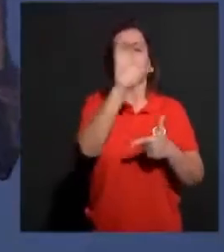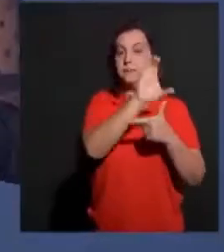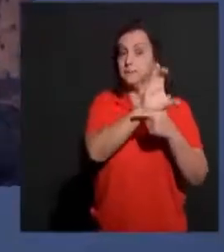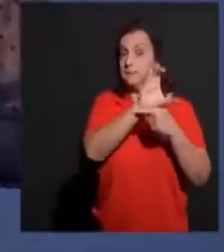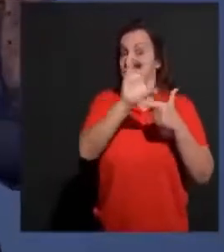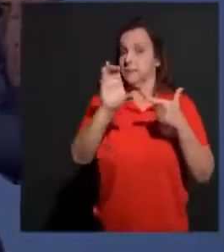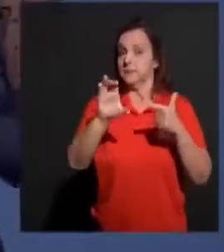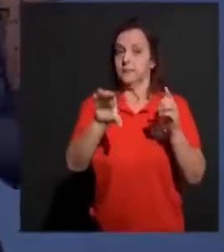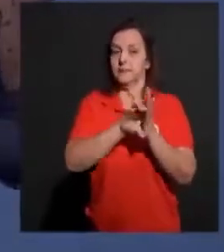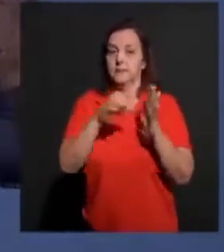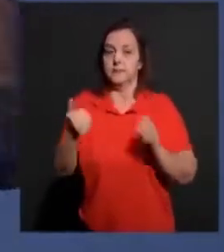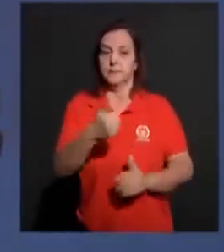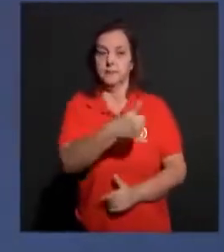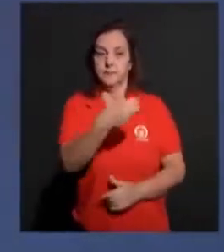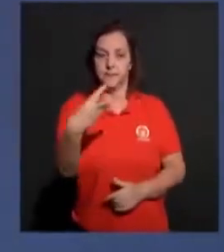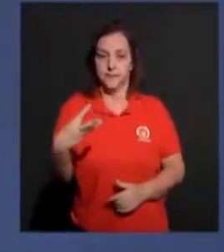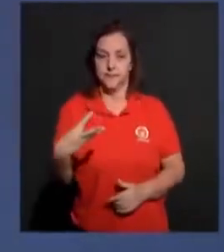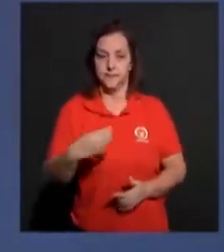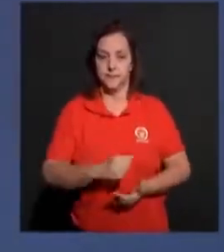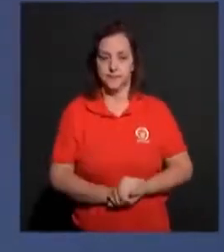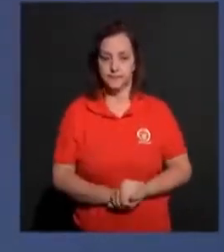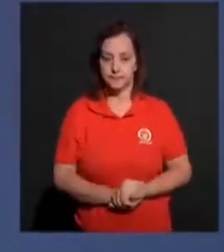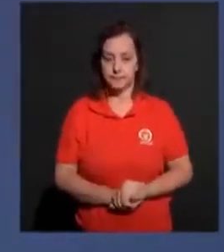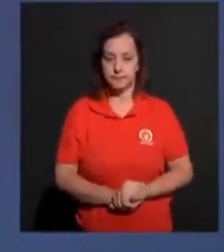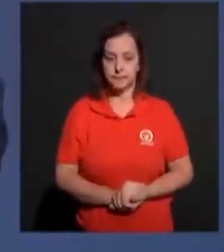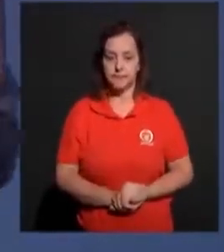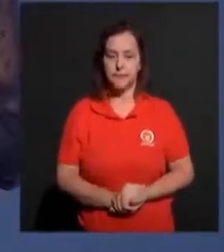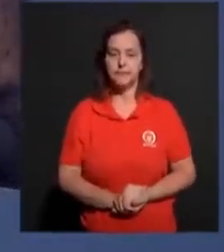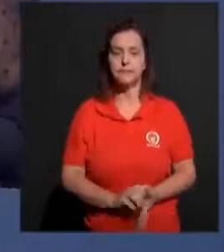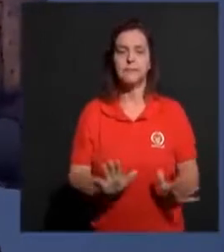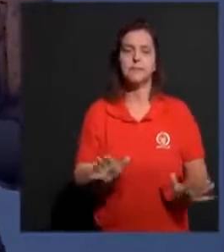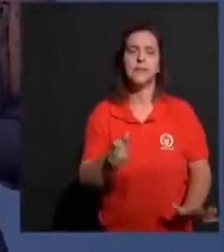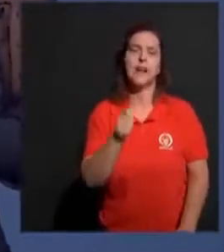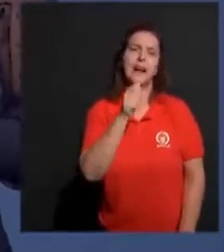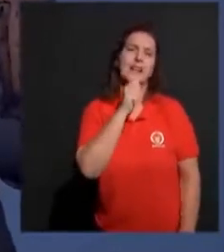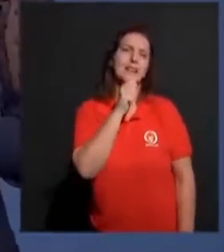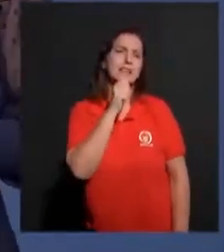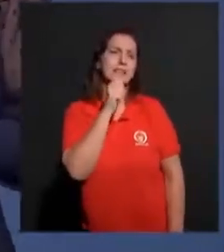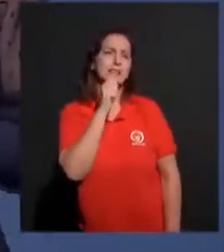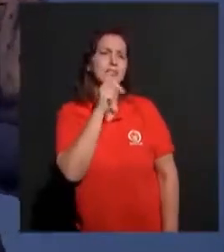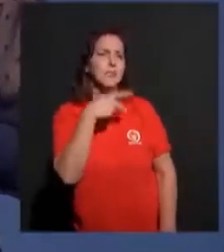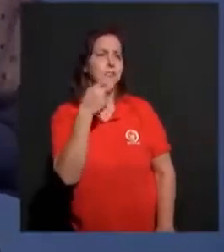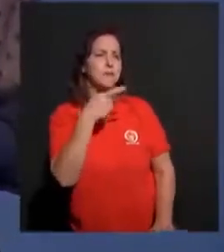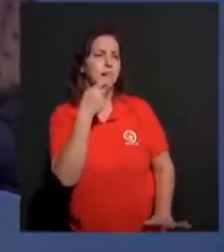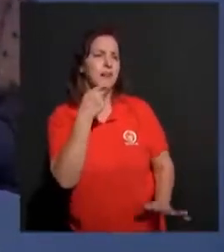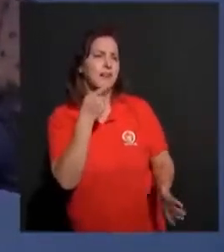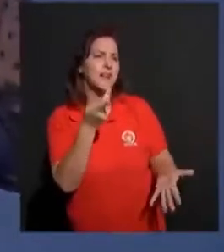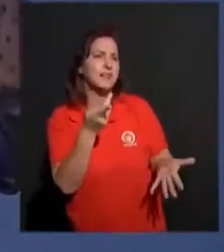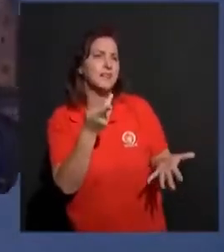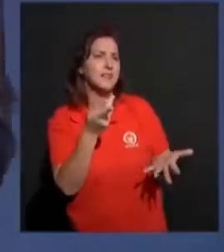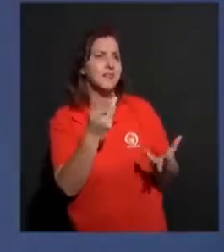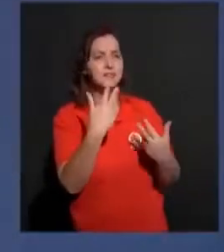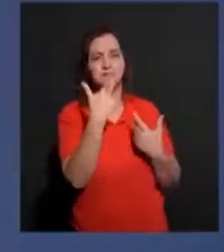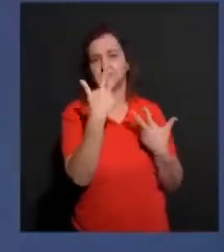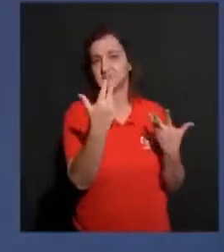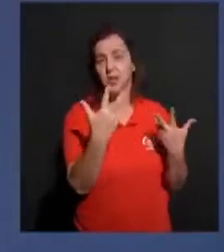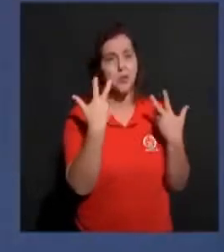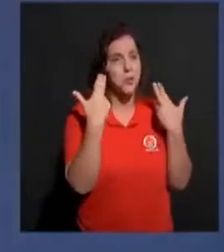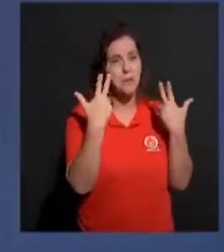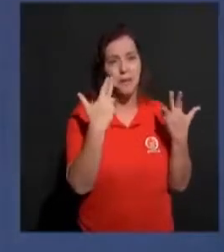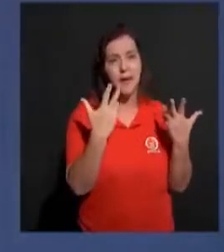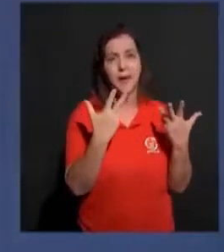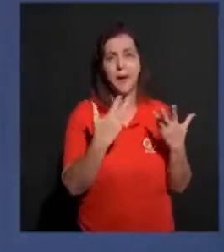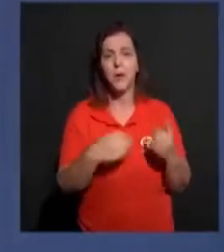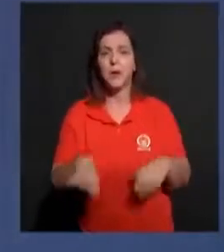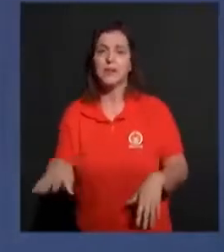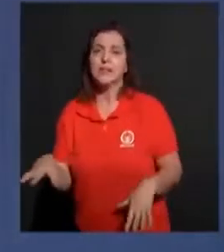13, que diz assim. Ainda que eu falasse a língua dos homens e dos anjos, e não tivesse amor,